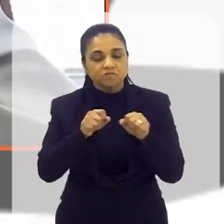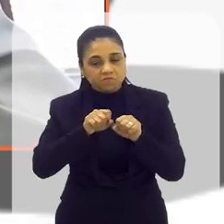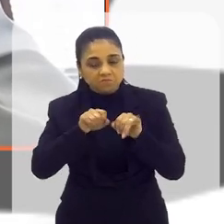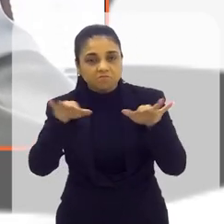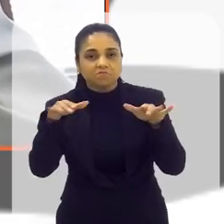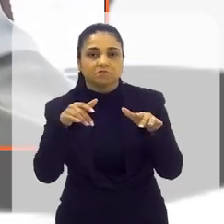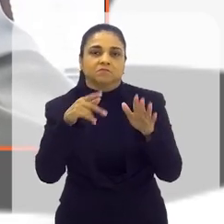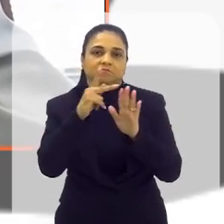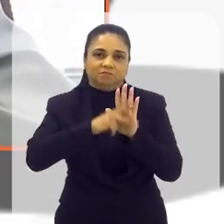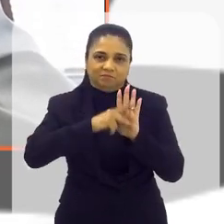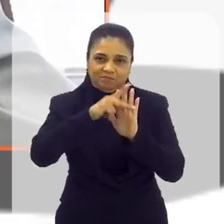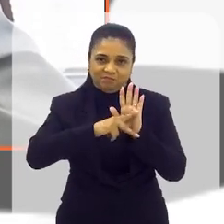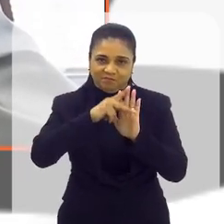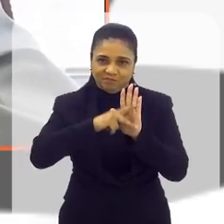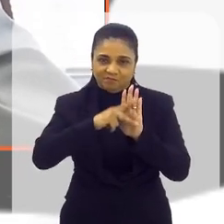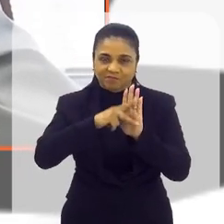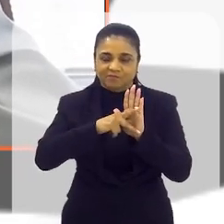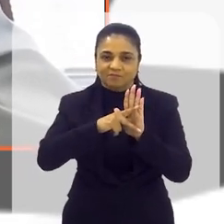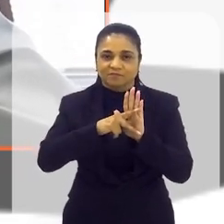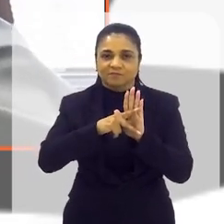ampliado esse projeto.